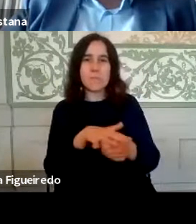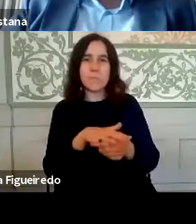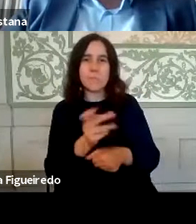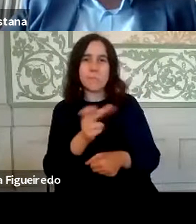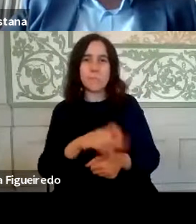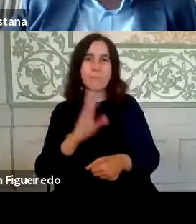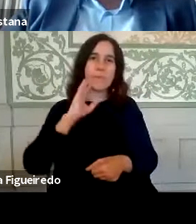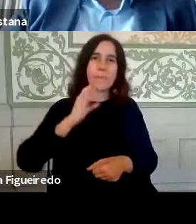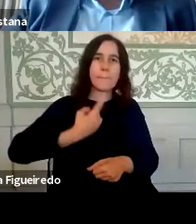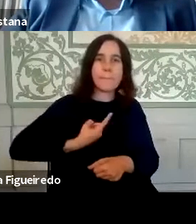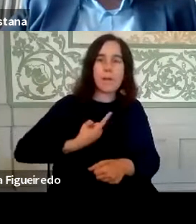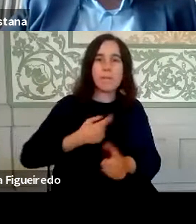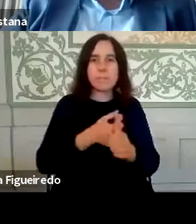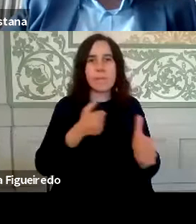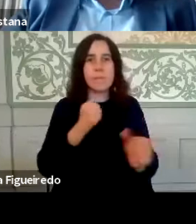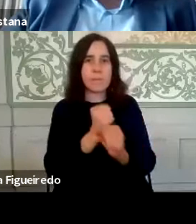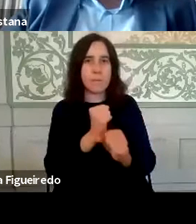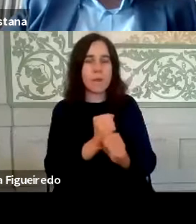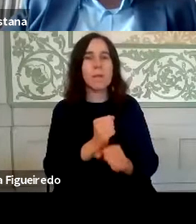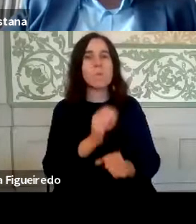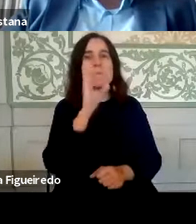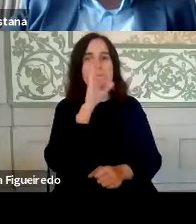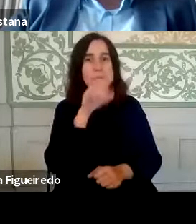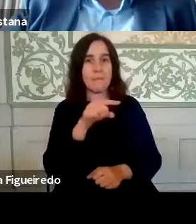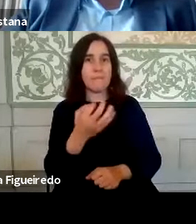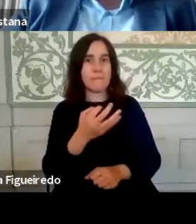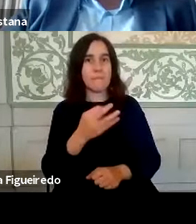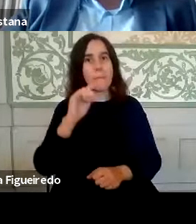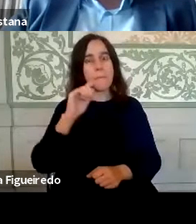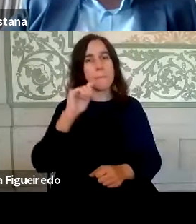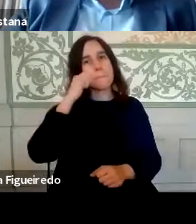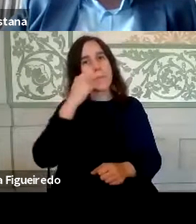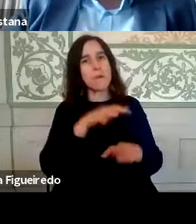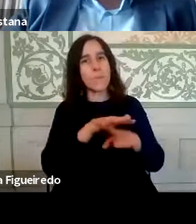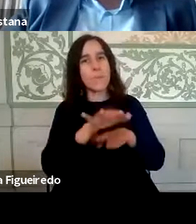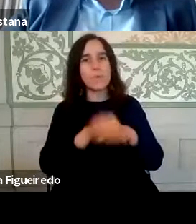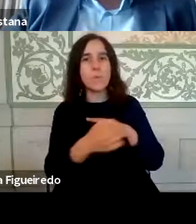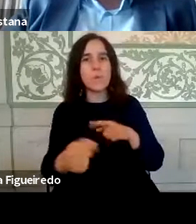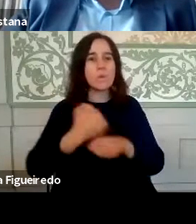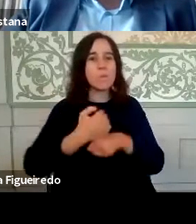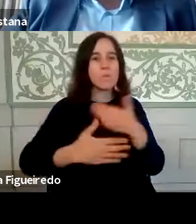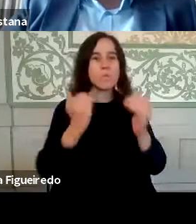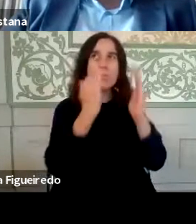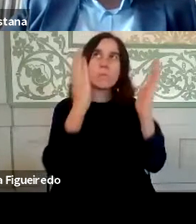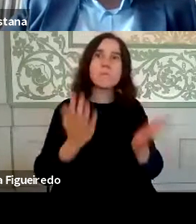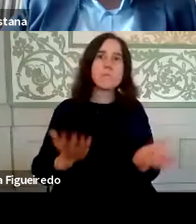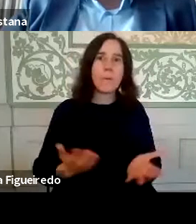de estar muitas vezes em teletrabalho e se isso, de algum modo, afetou ou não o funcionamento da organização.